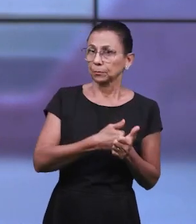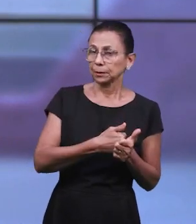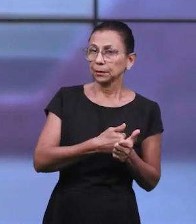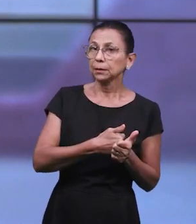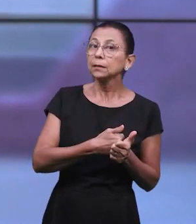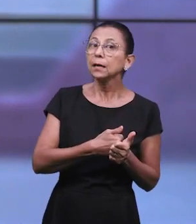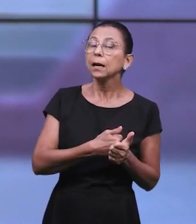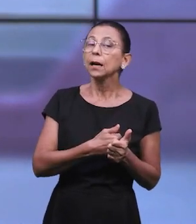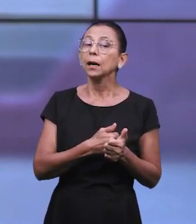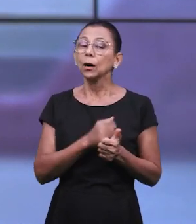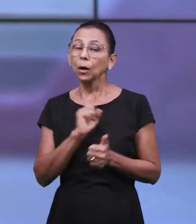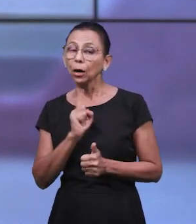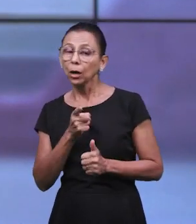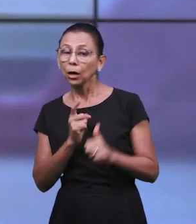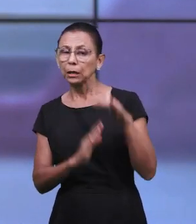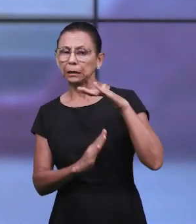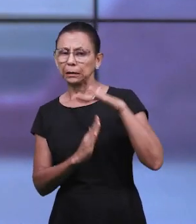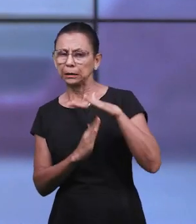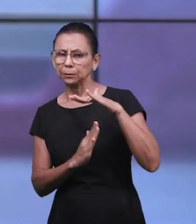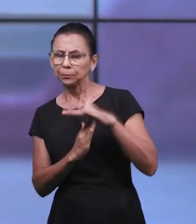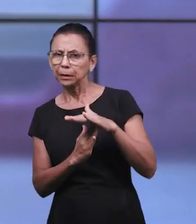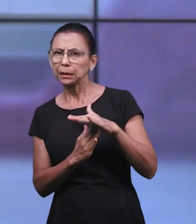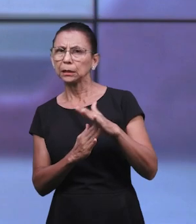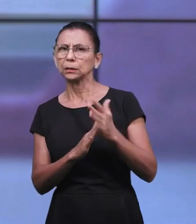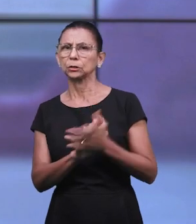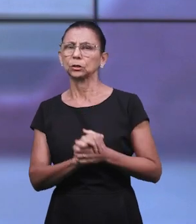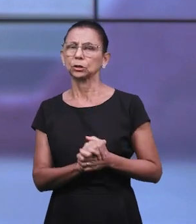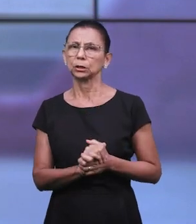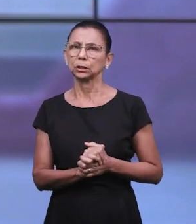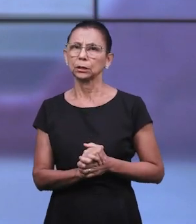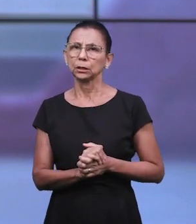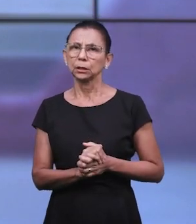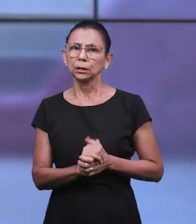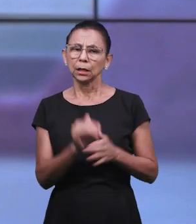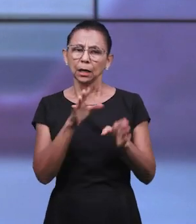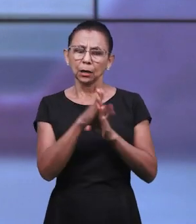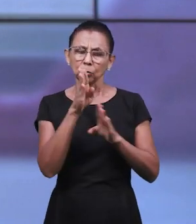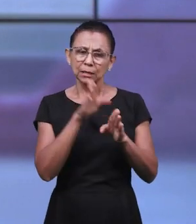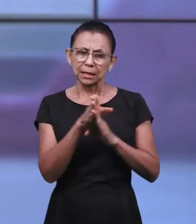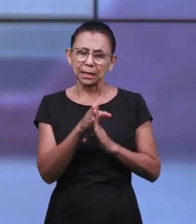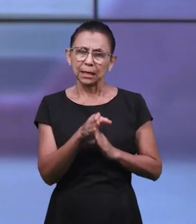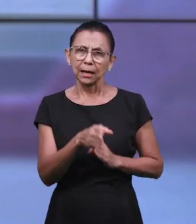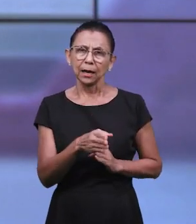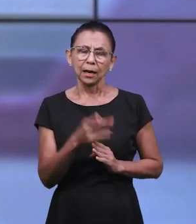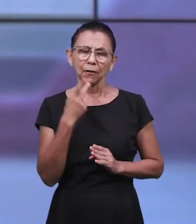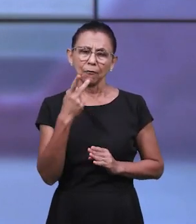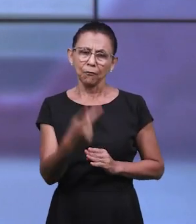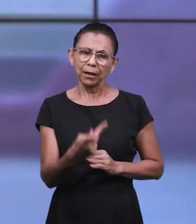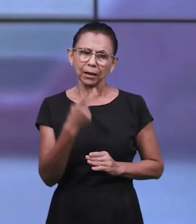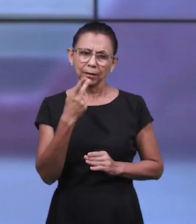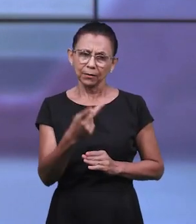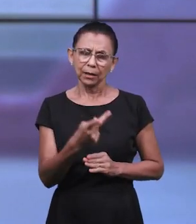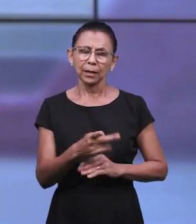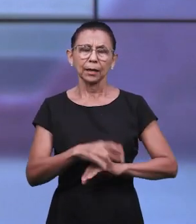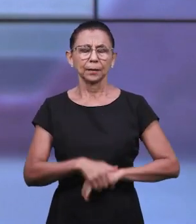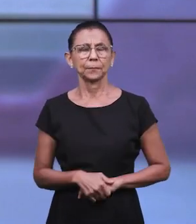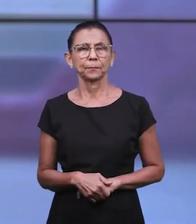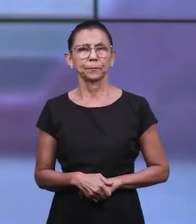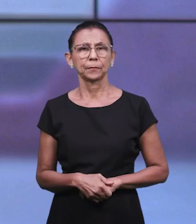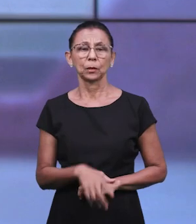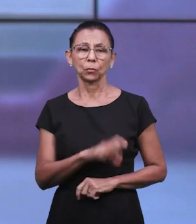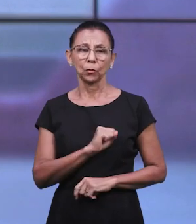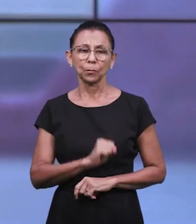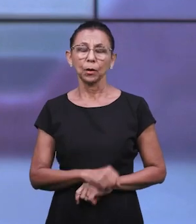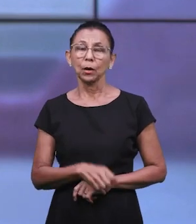acompanhar, é dar limites, é corrigir com amor, quantas vezes forem necessárias. Já te falei